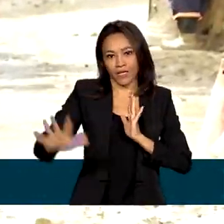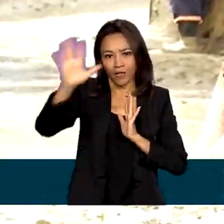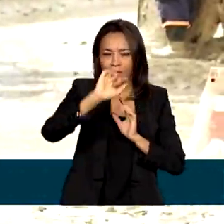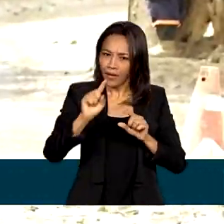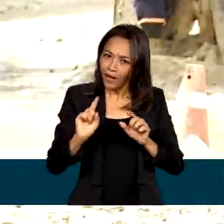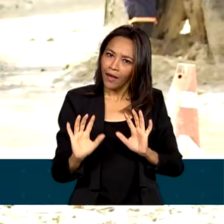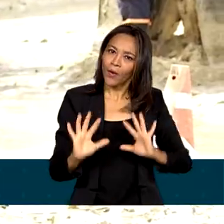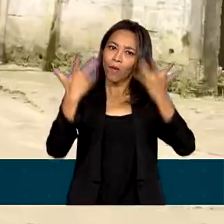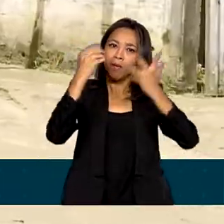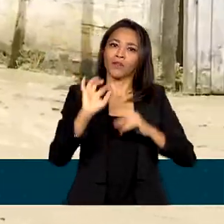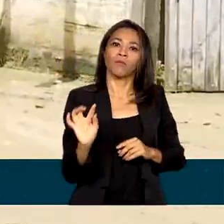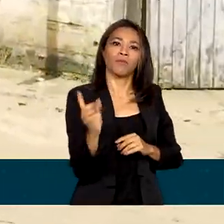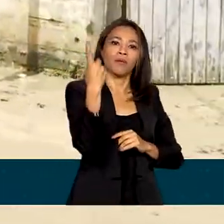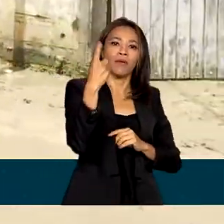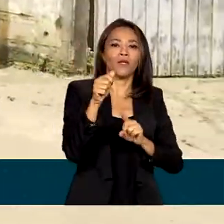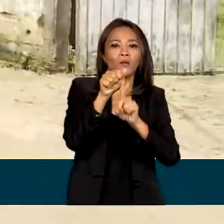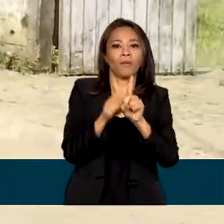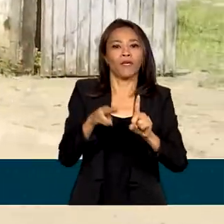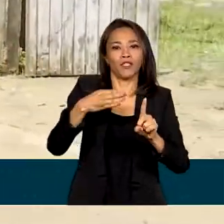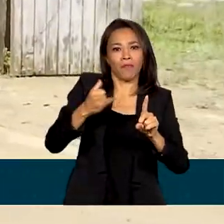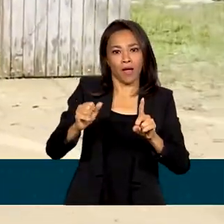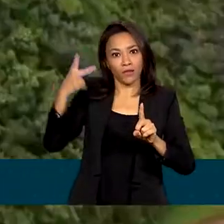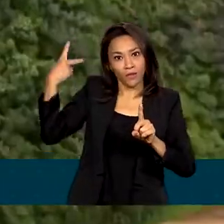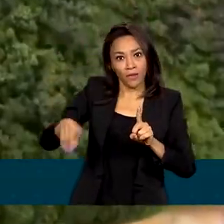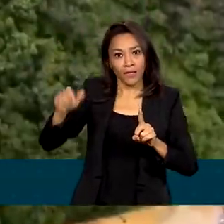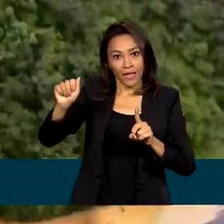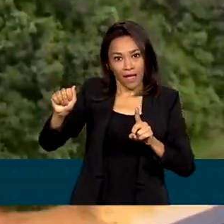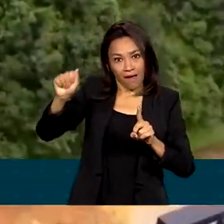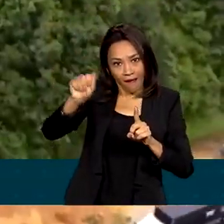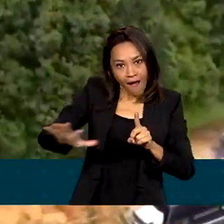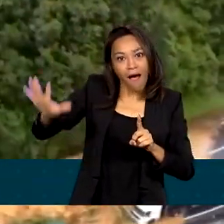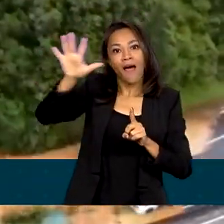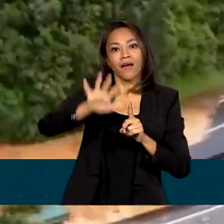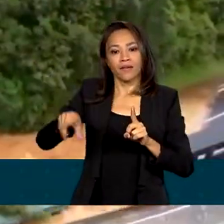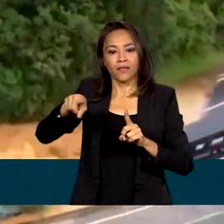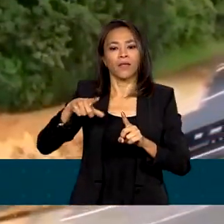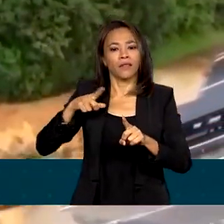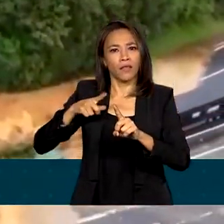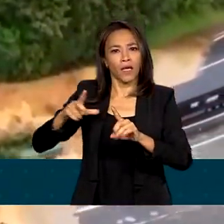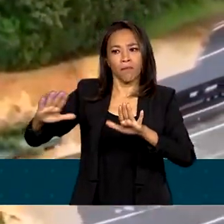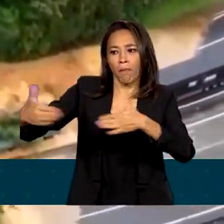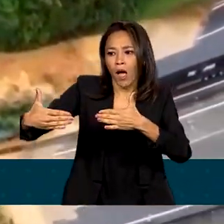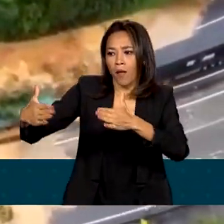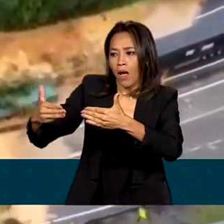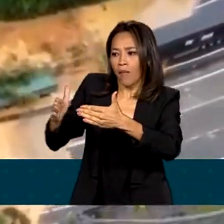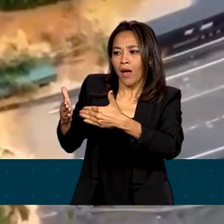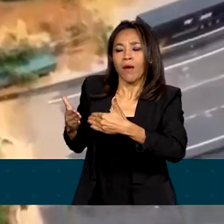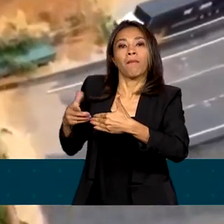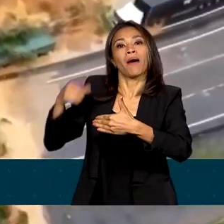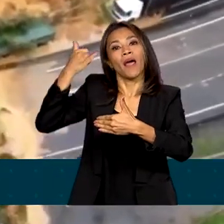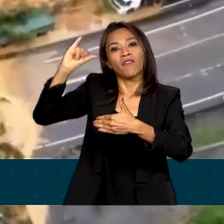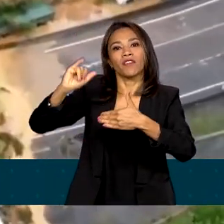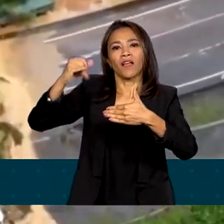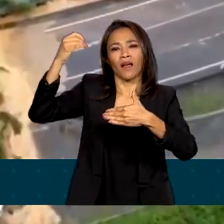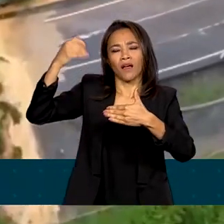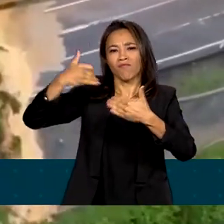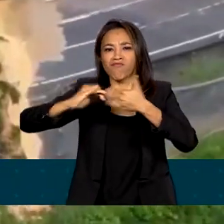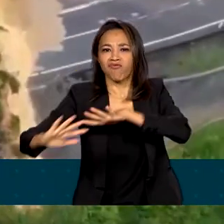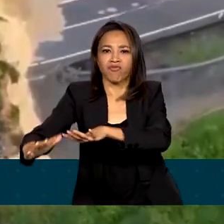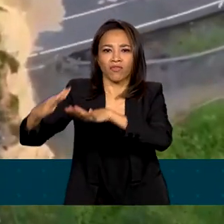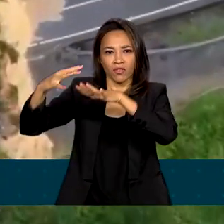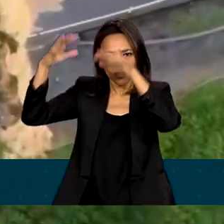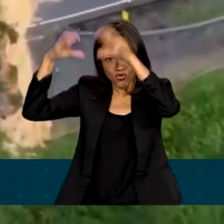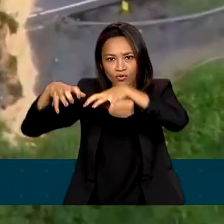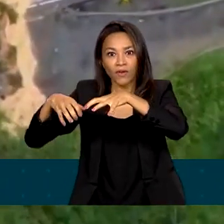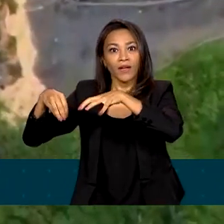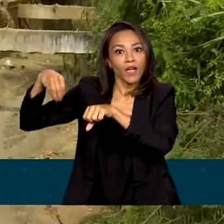1º de março. O país asiático usa barreiras para conter os detritos levados pelas chuvas e está repassando